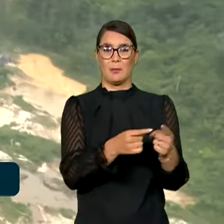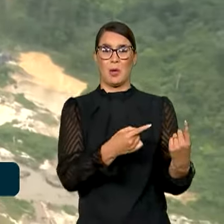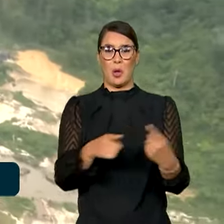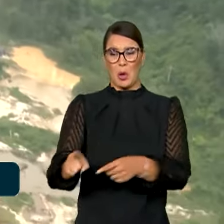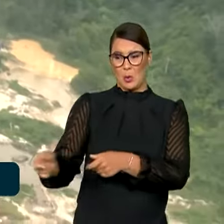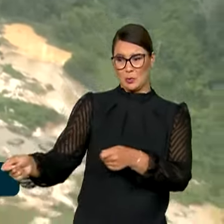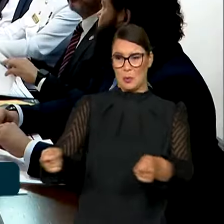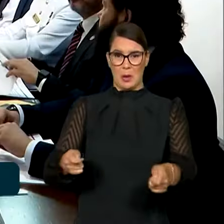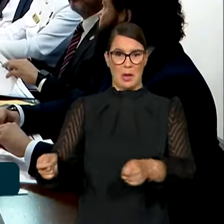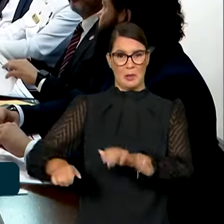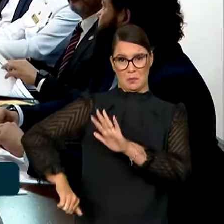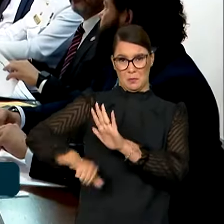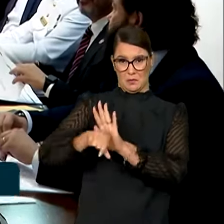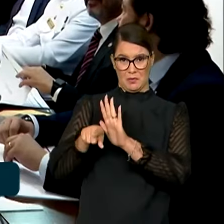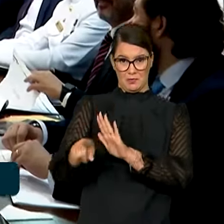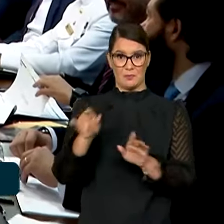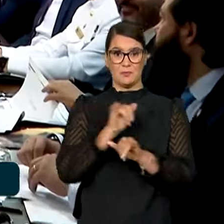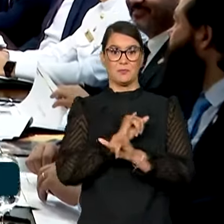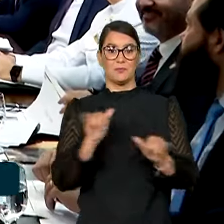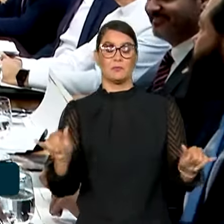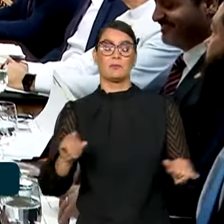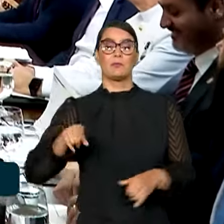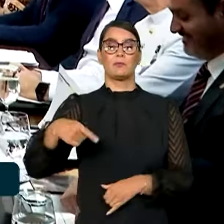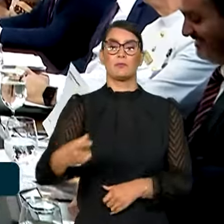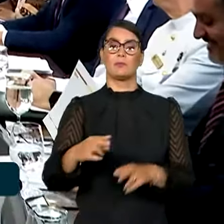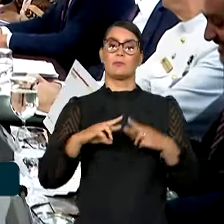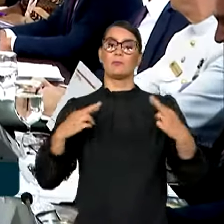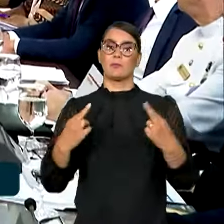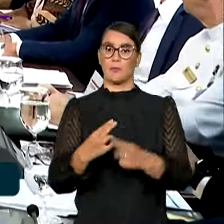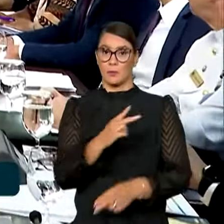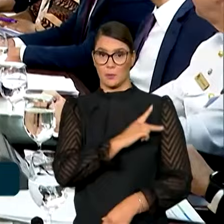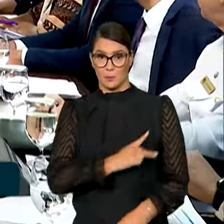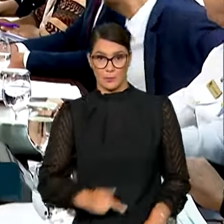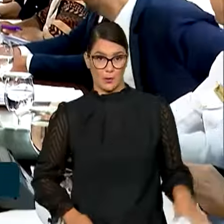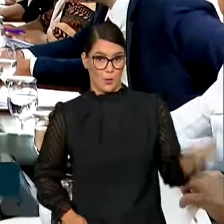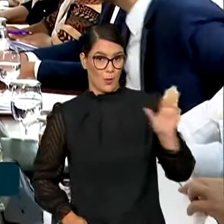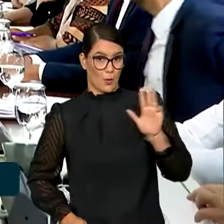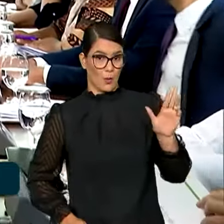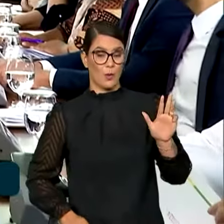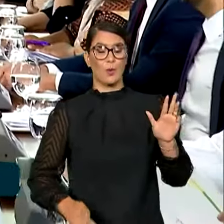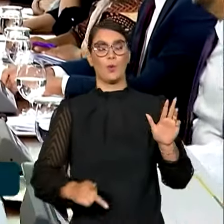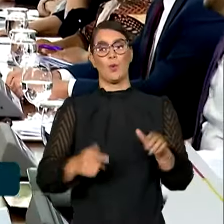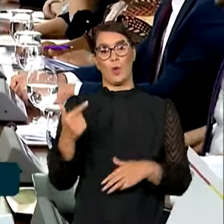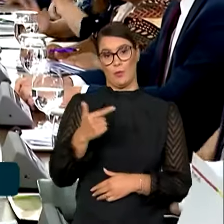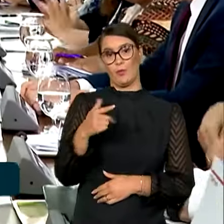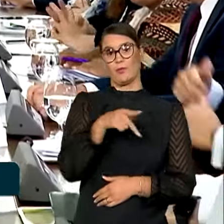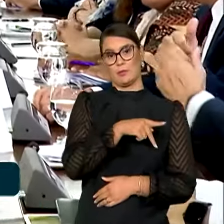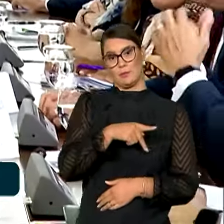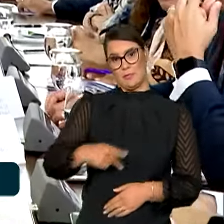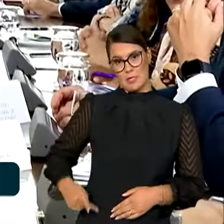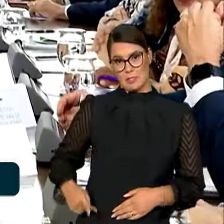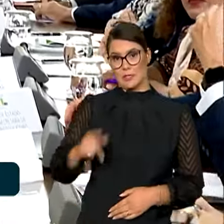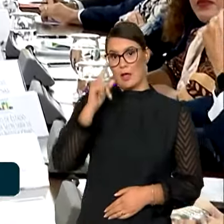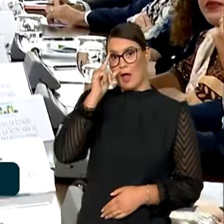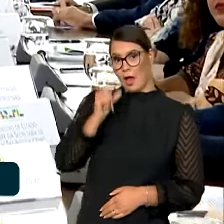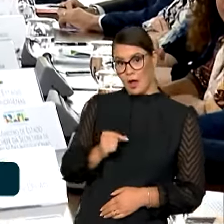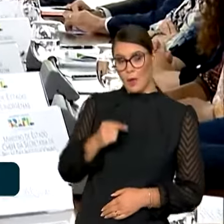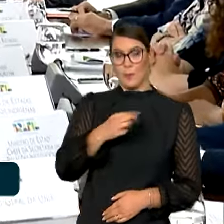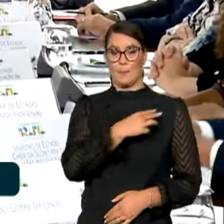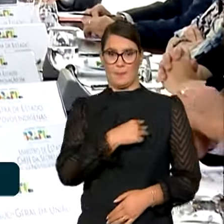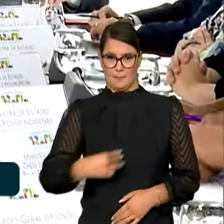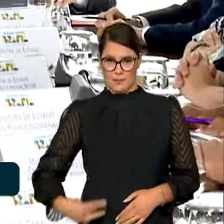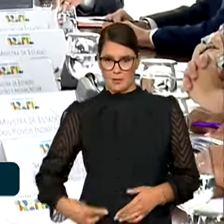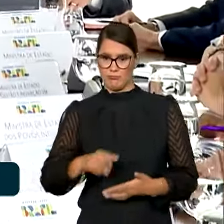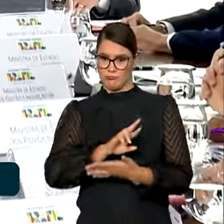ilegal na região. O anúncio foi feito após uma reunião do presidente Lula com o vice-presidente Geraldo Alckmin, ministros,